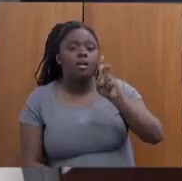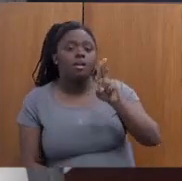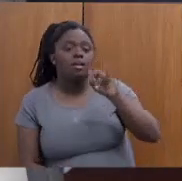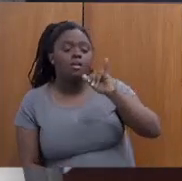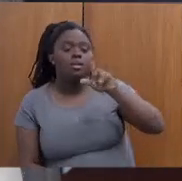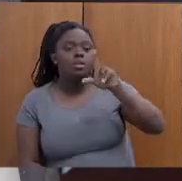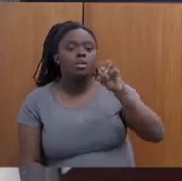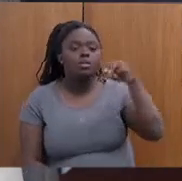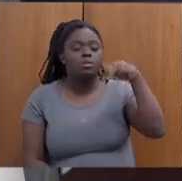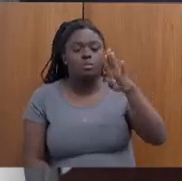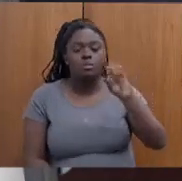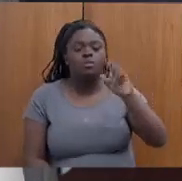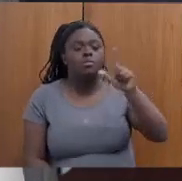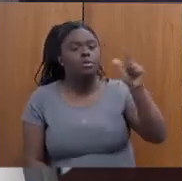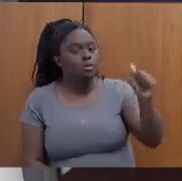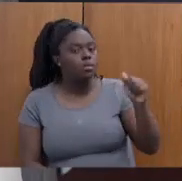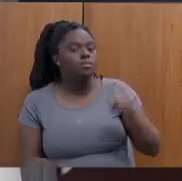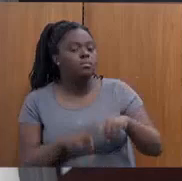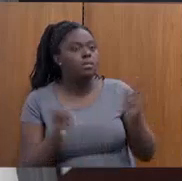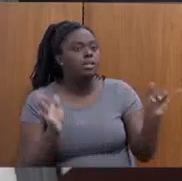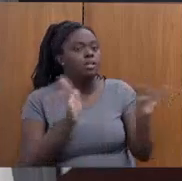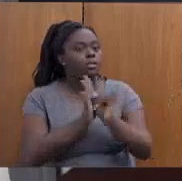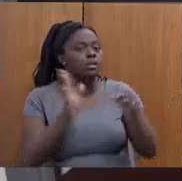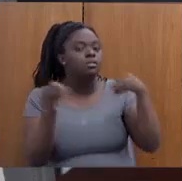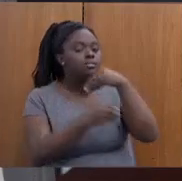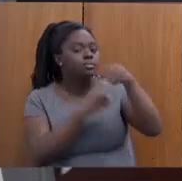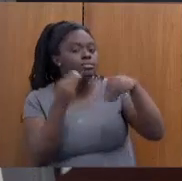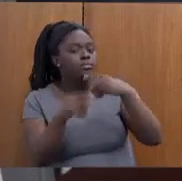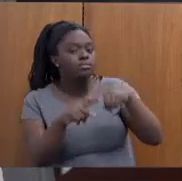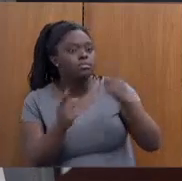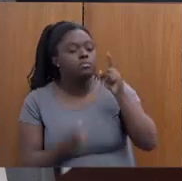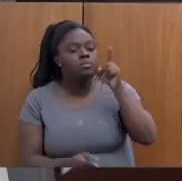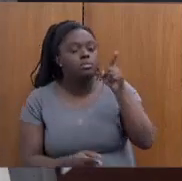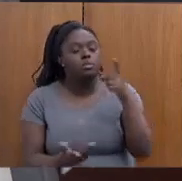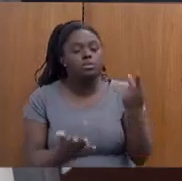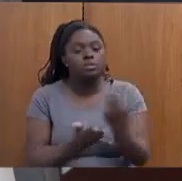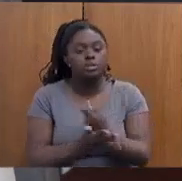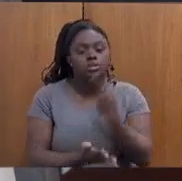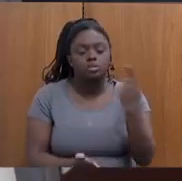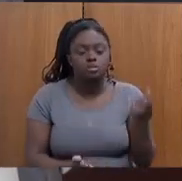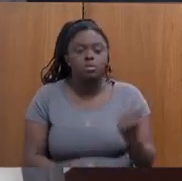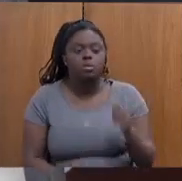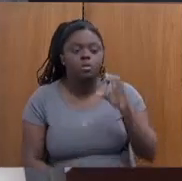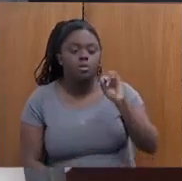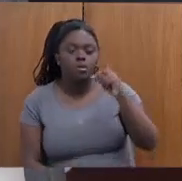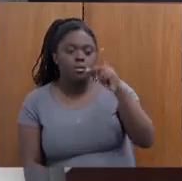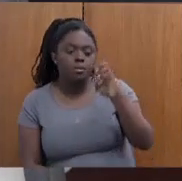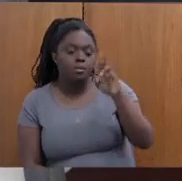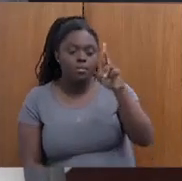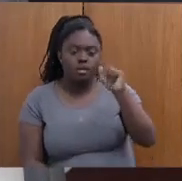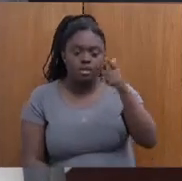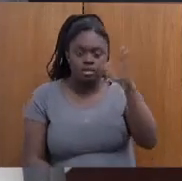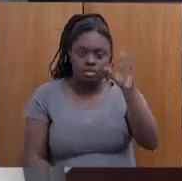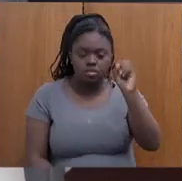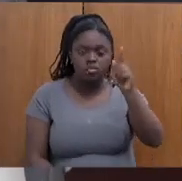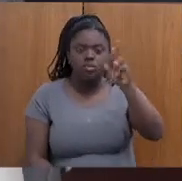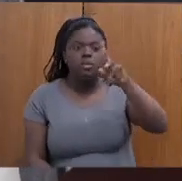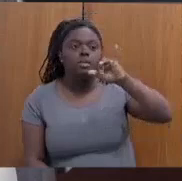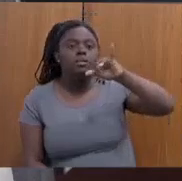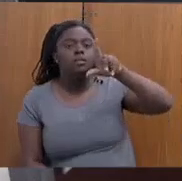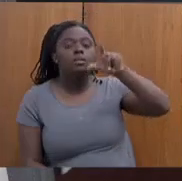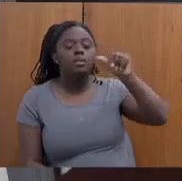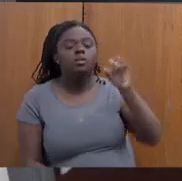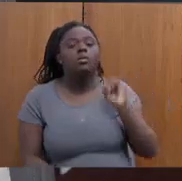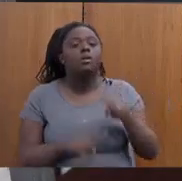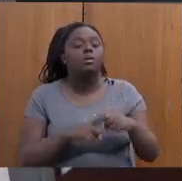misturam. Mas foi lá que aconteceu a Operação Grilo, que a Polícia Federal suspendeu a titularização por conta de